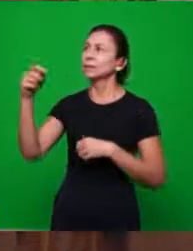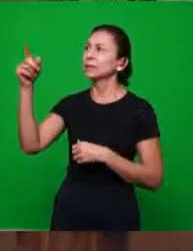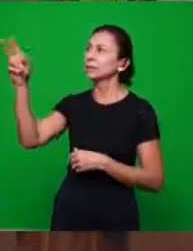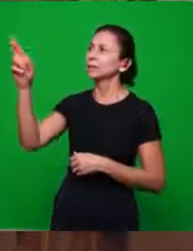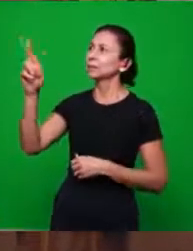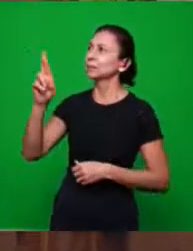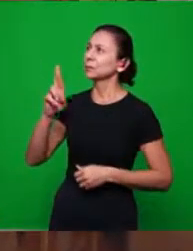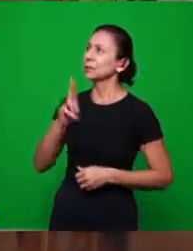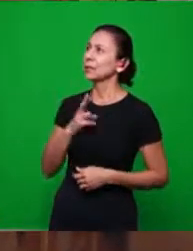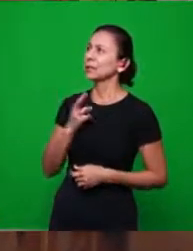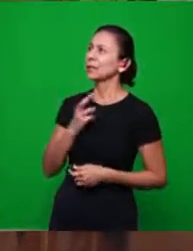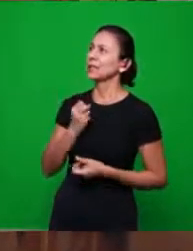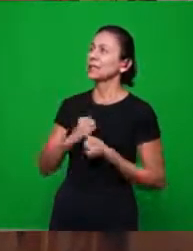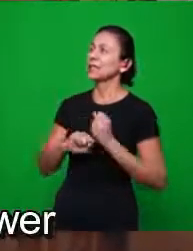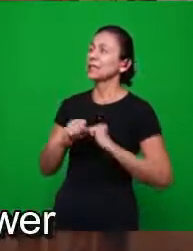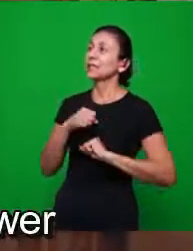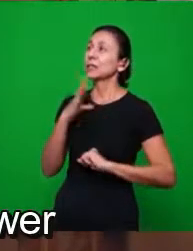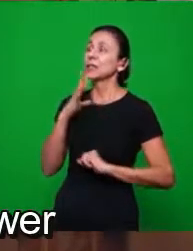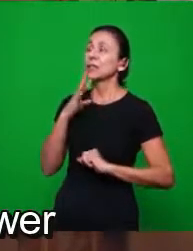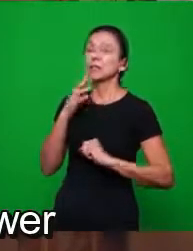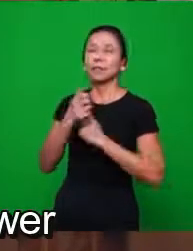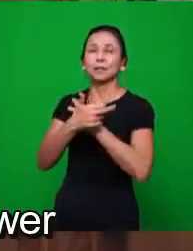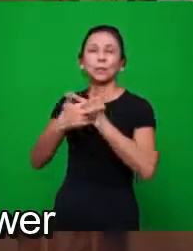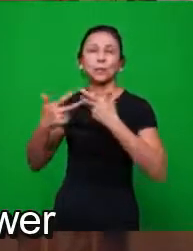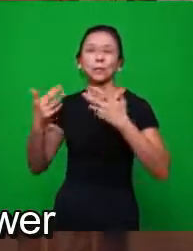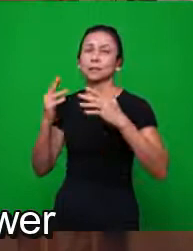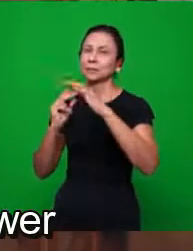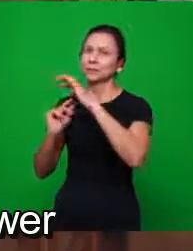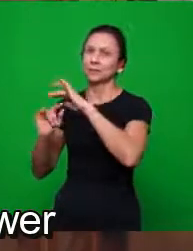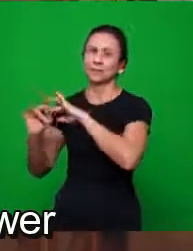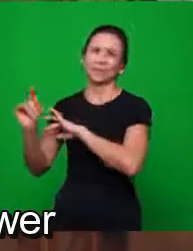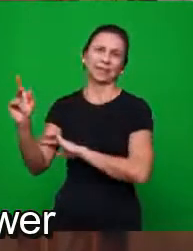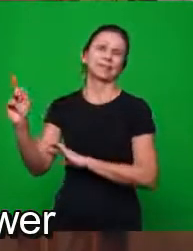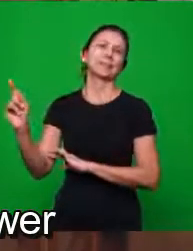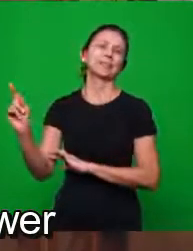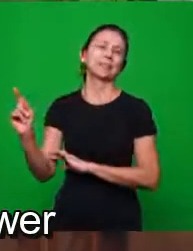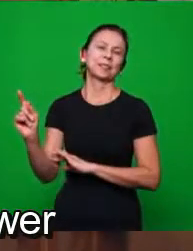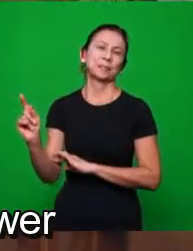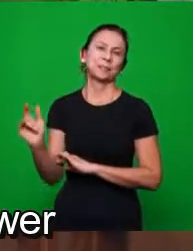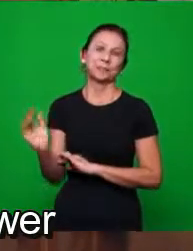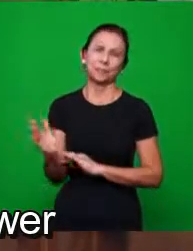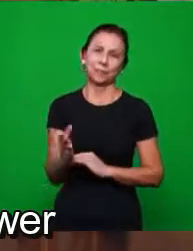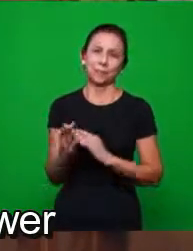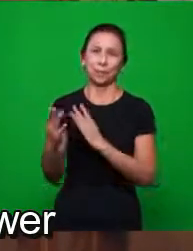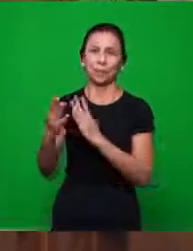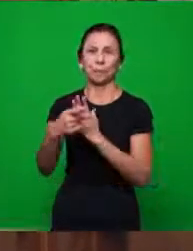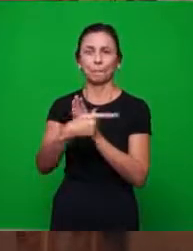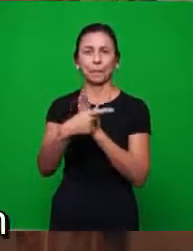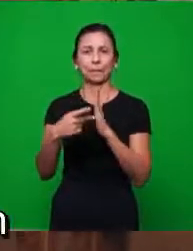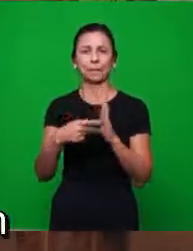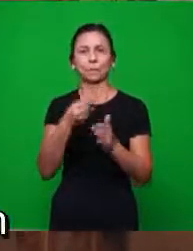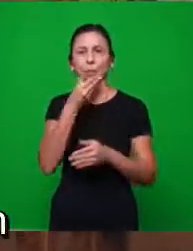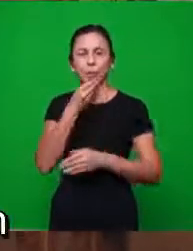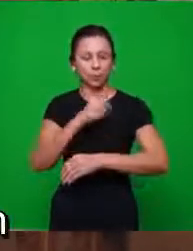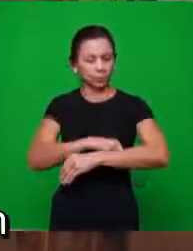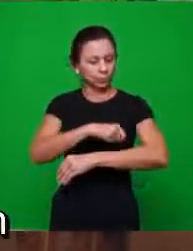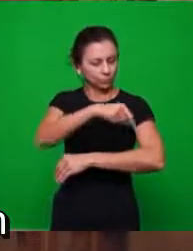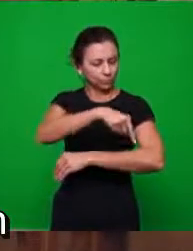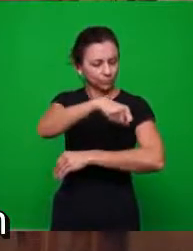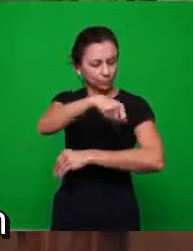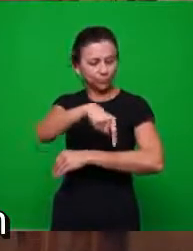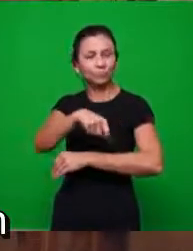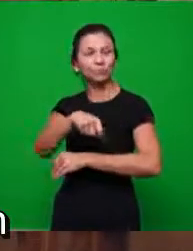aos anseios da eternidade. Então, a partir daqui, nós vamos ver. Então, a parábola do semeador. Vamos encontrar,